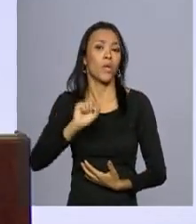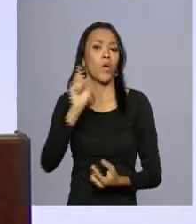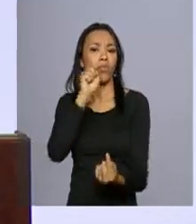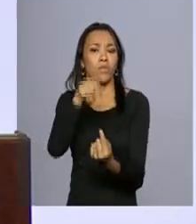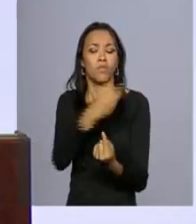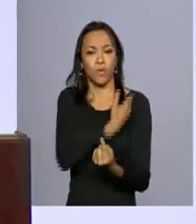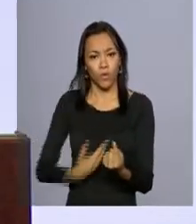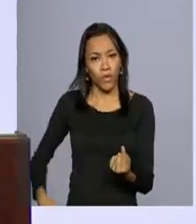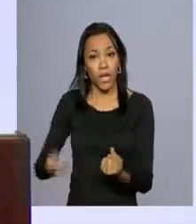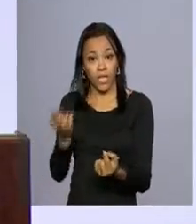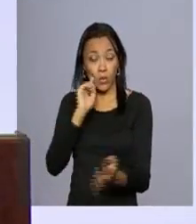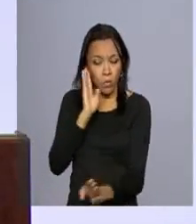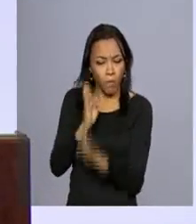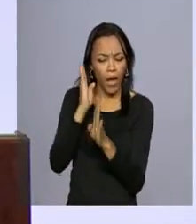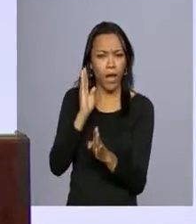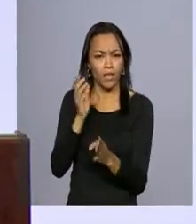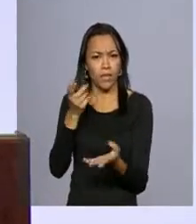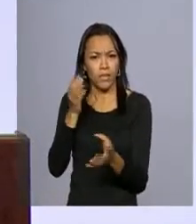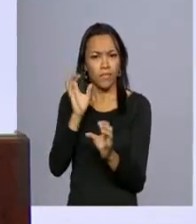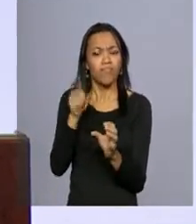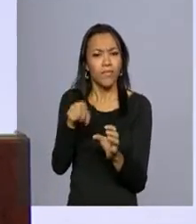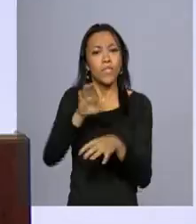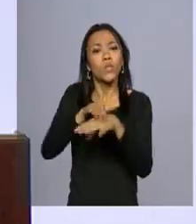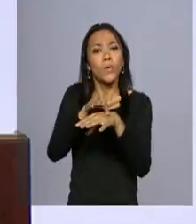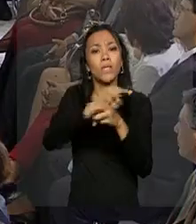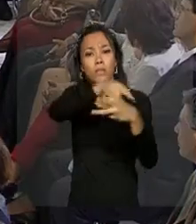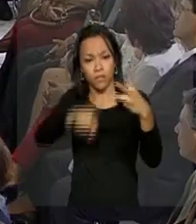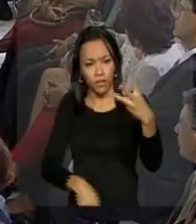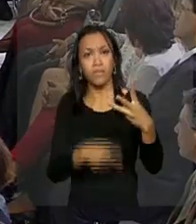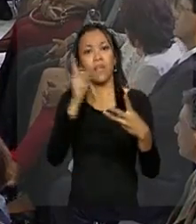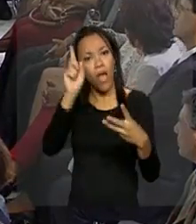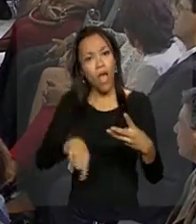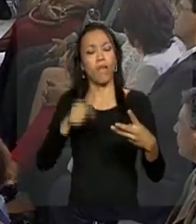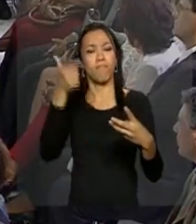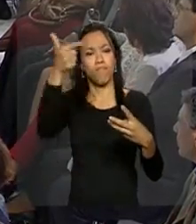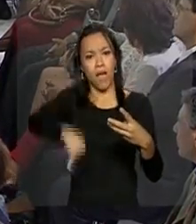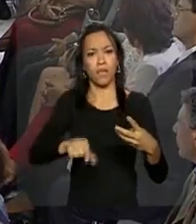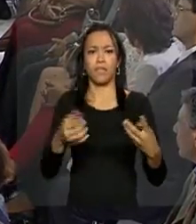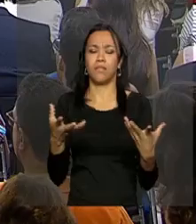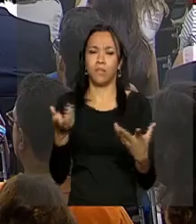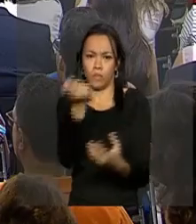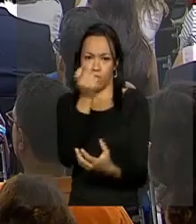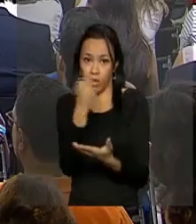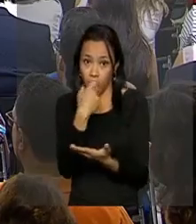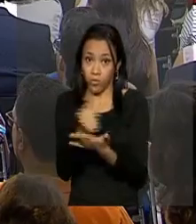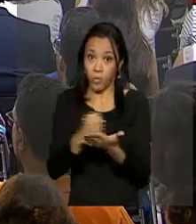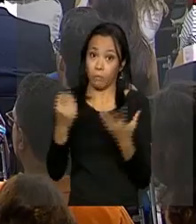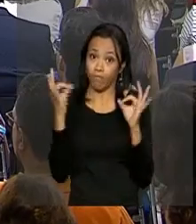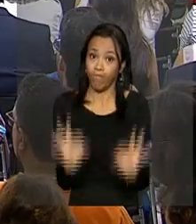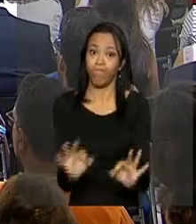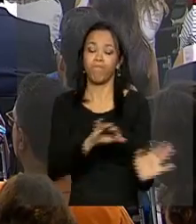testes de diagnósticos das doenças transmitidas pelo Aedes aegypti sejam cada vez mais eficazes. Queremos